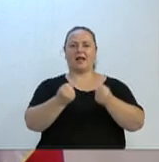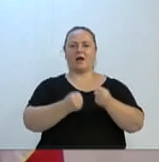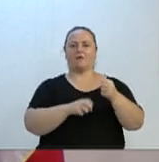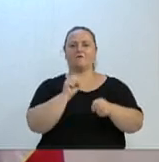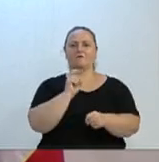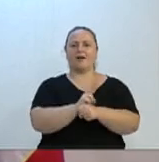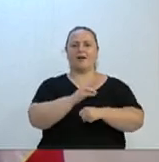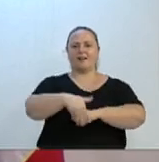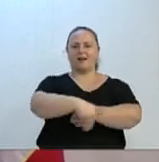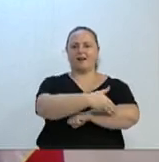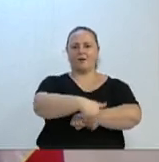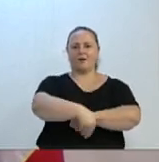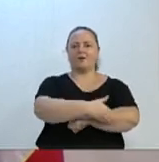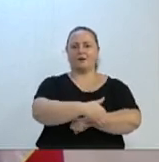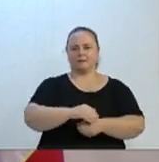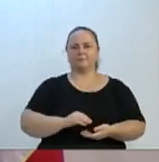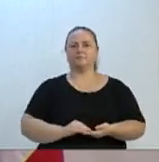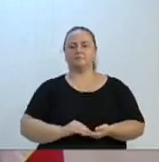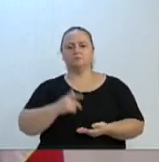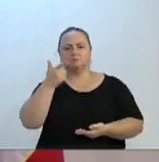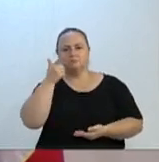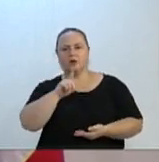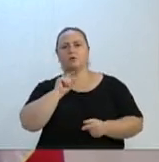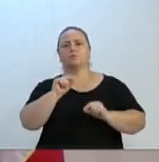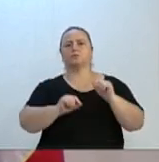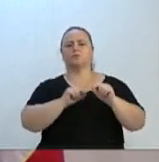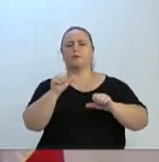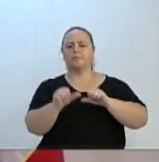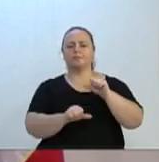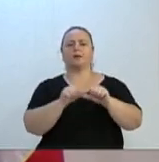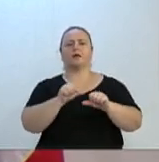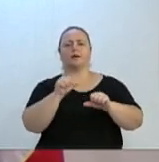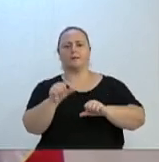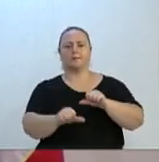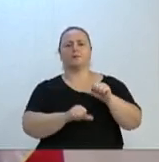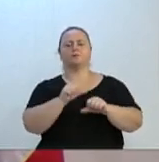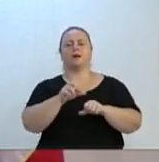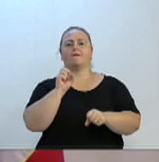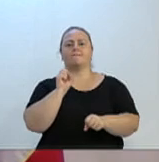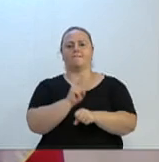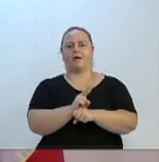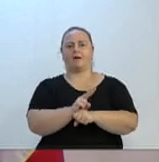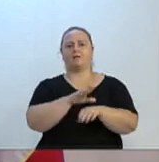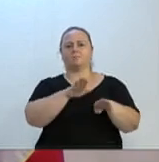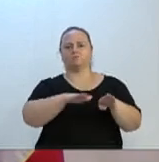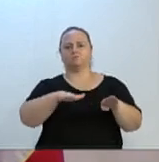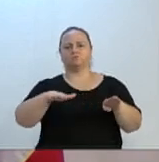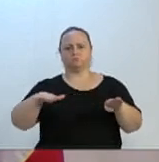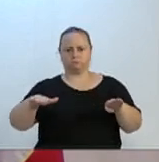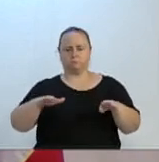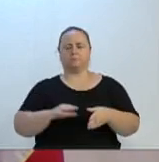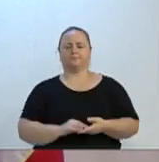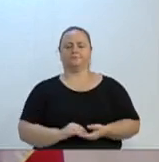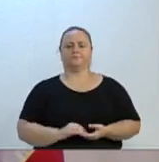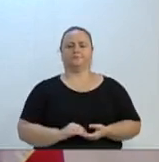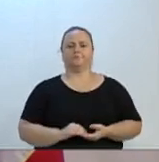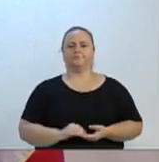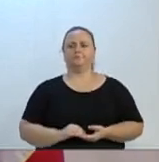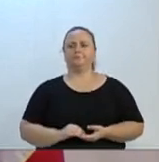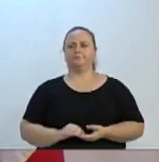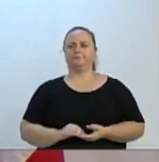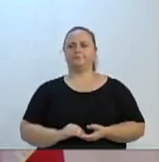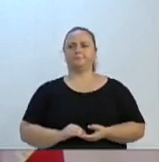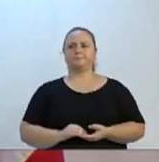um maior rodízio, uma rotatividade maior nas vagas de estacionamento aqui do nosso município.